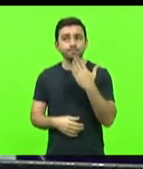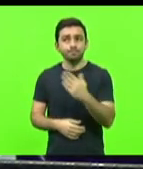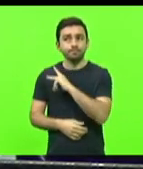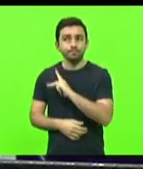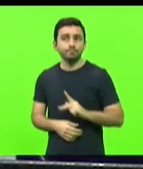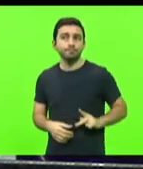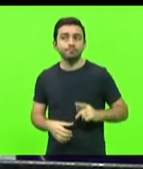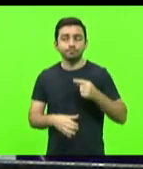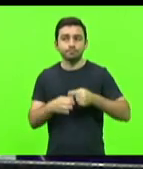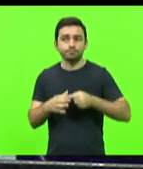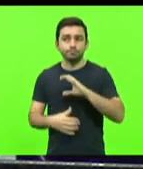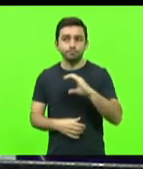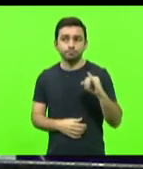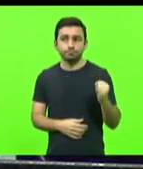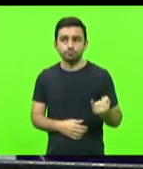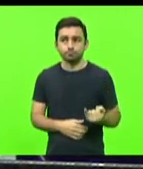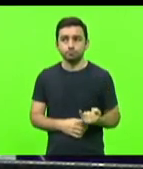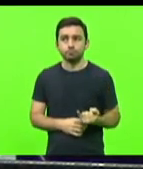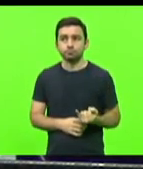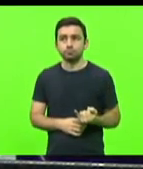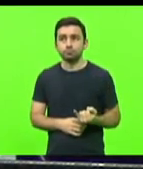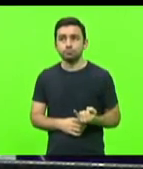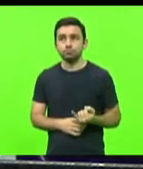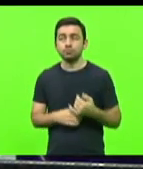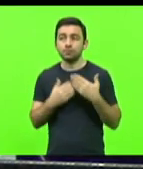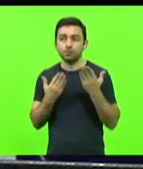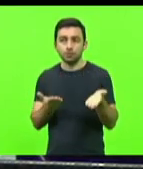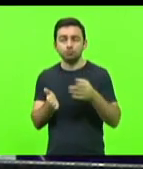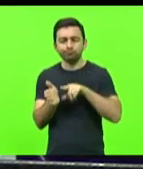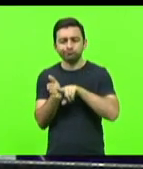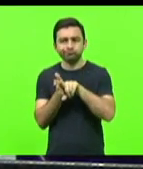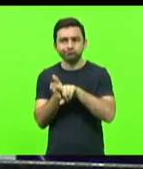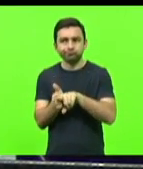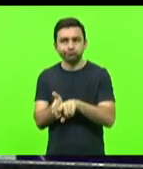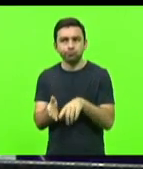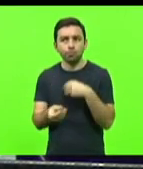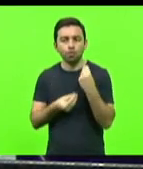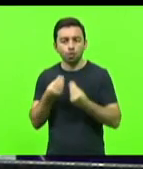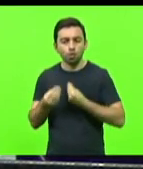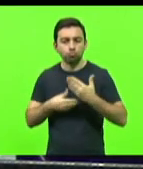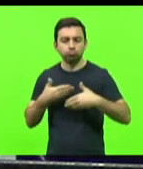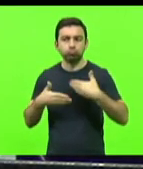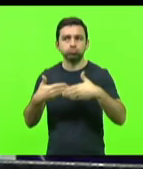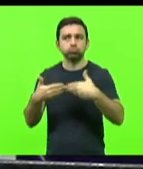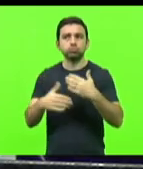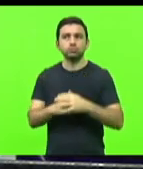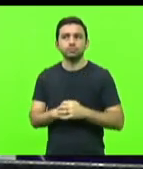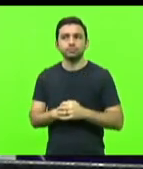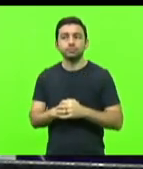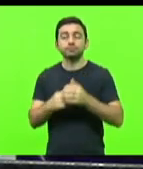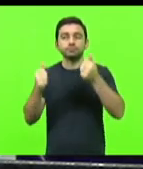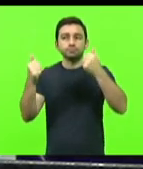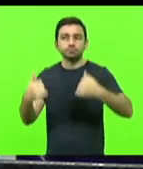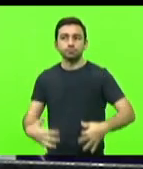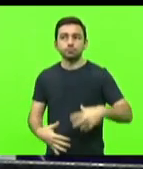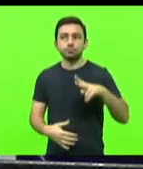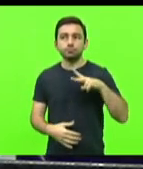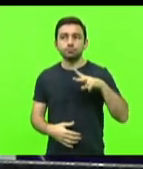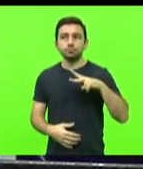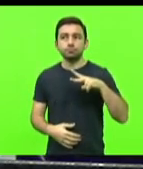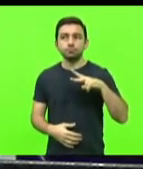Comissão de Constituição e Justiça para averiguar o andamento da tramitação. Explicações pessoais.